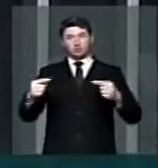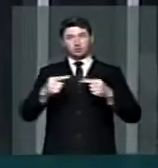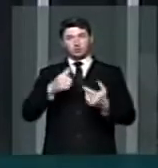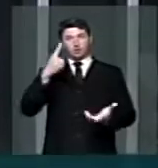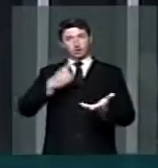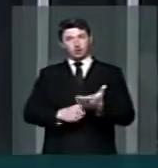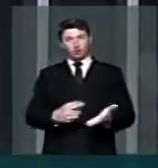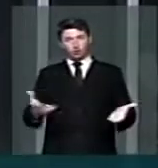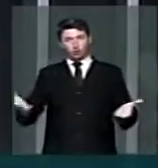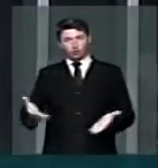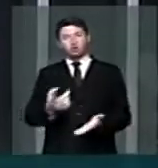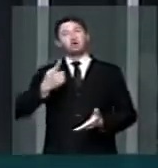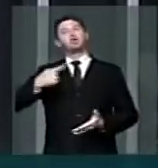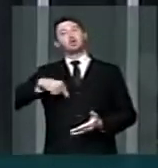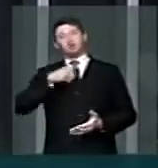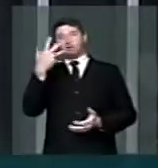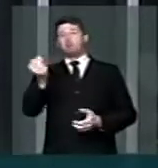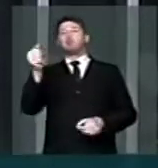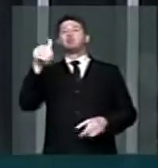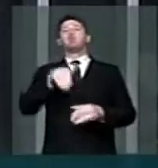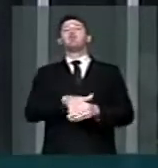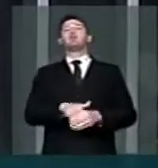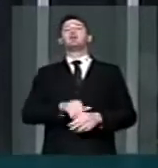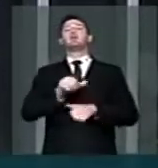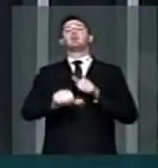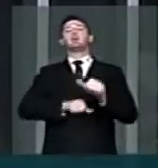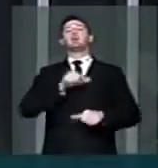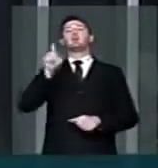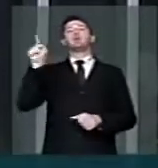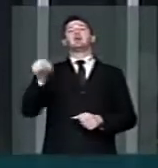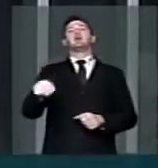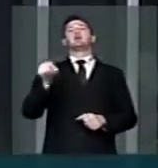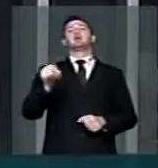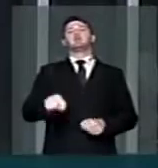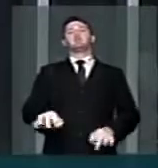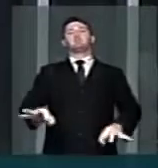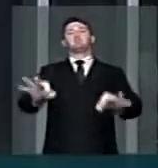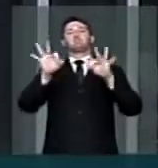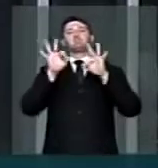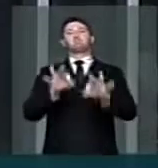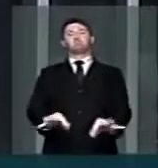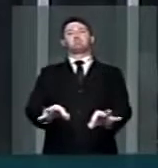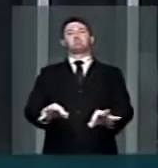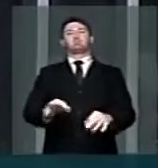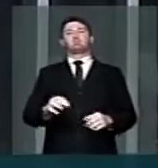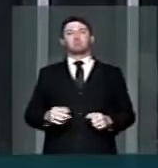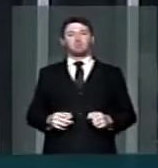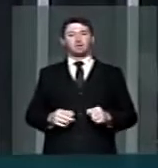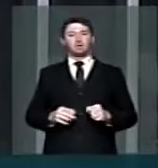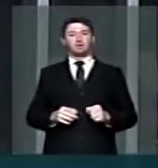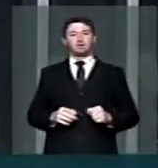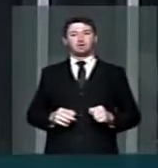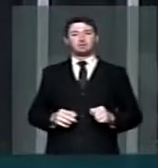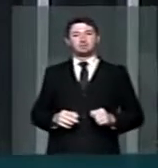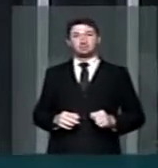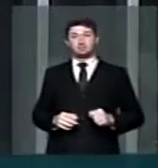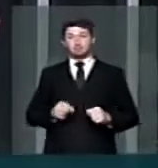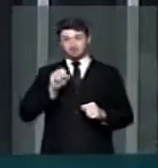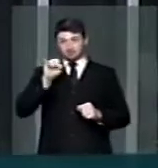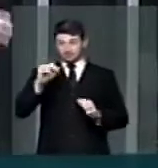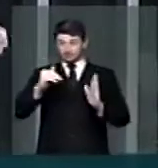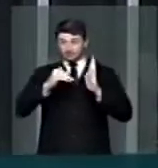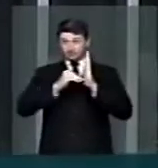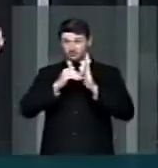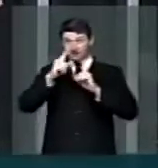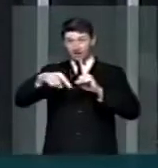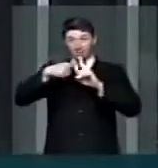hoje, votará por essa alteração com certeza absoluta de forma unânime. Se o Senado